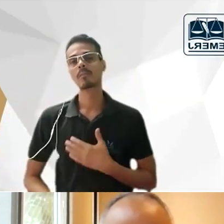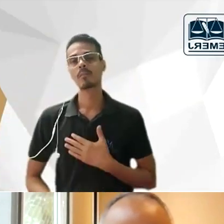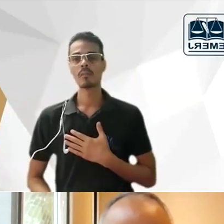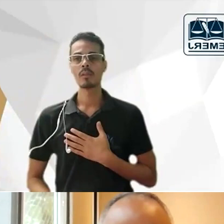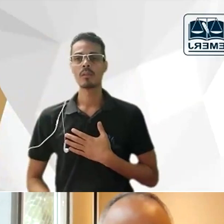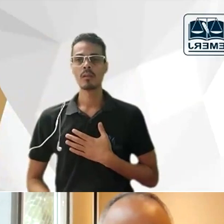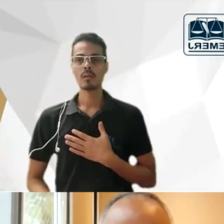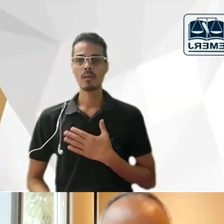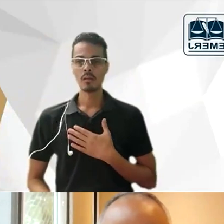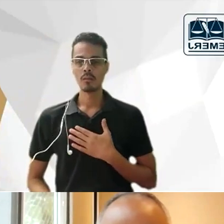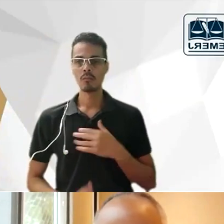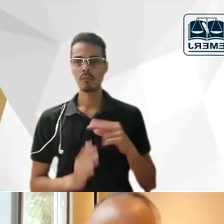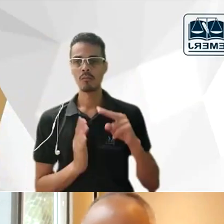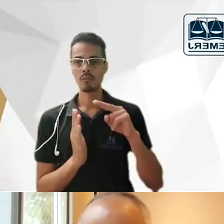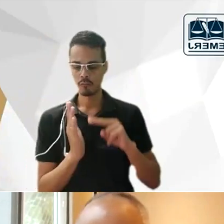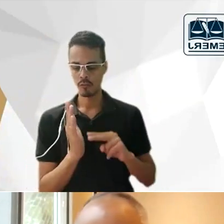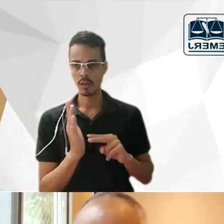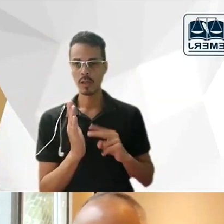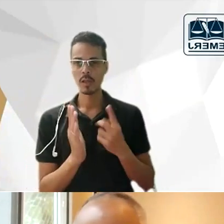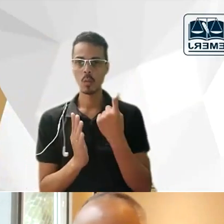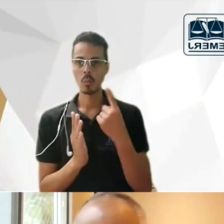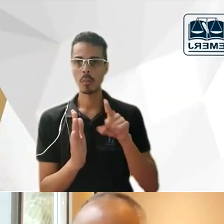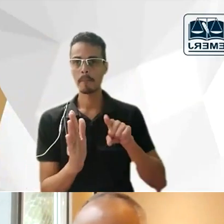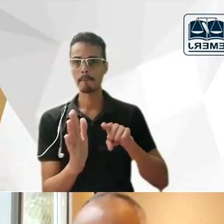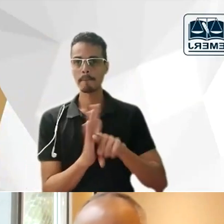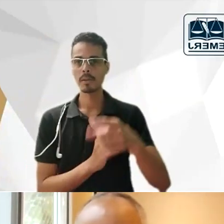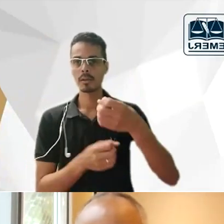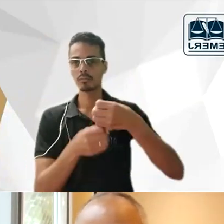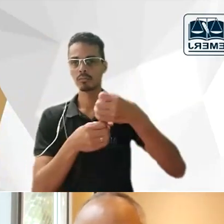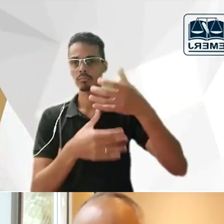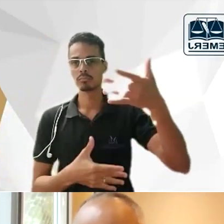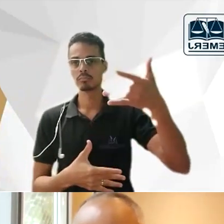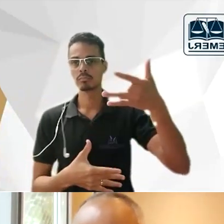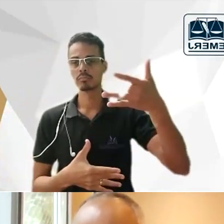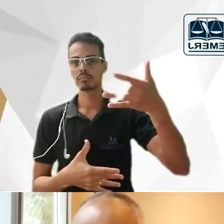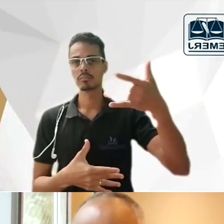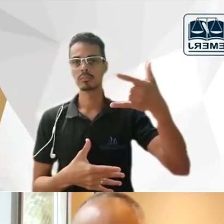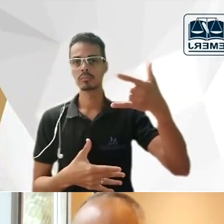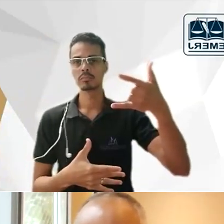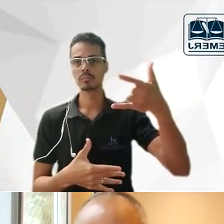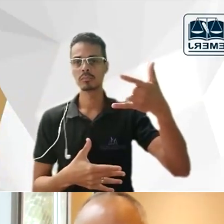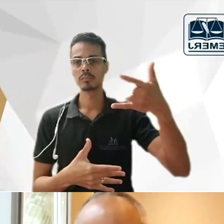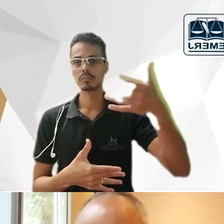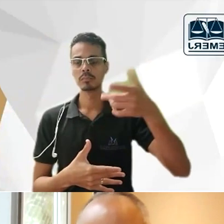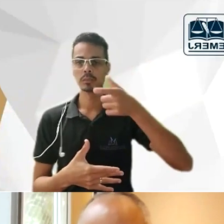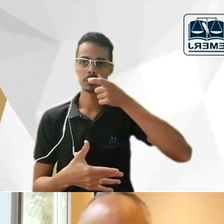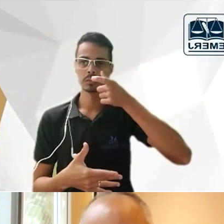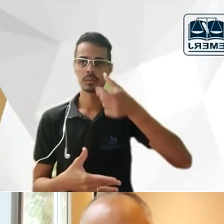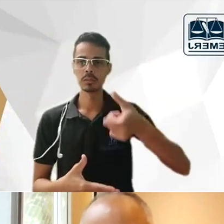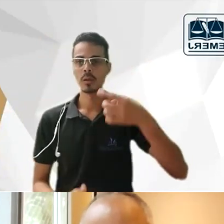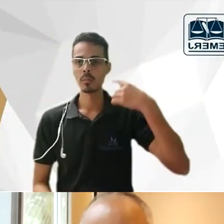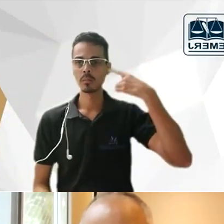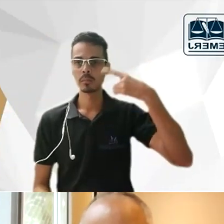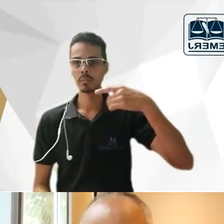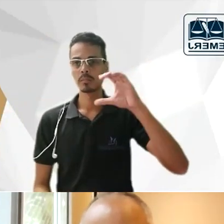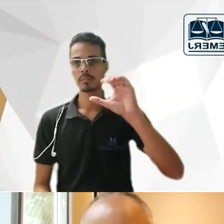pergunta que foi trazida no chat que é bem interessante é da desembargadora Cristina